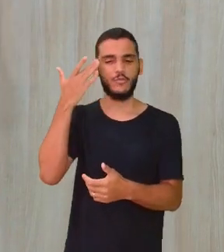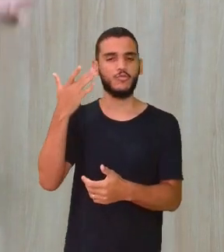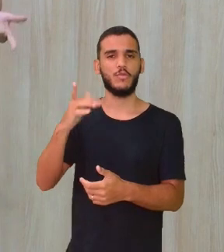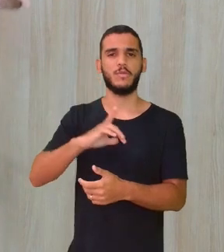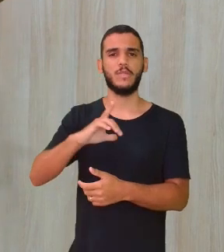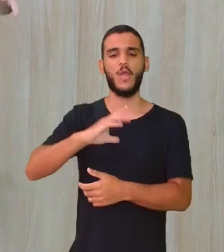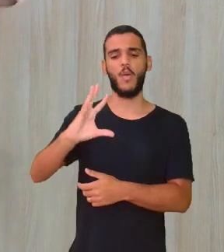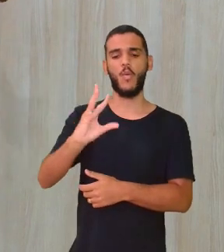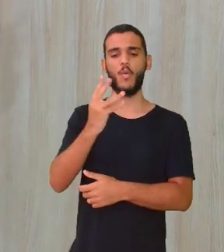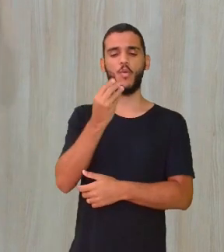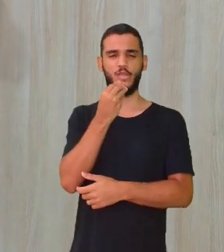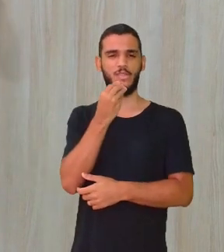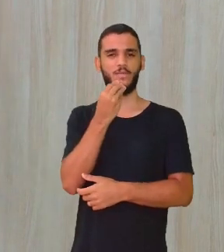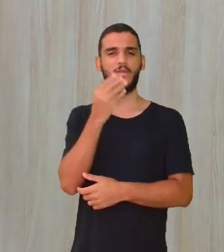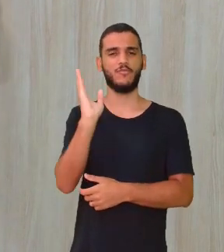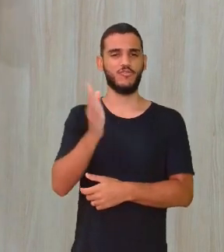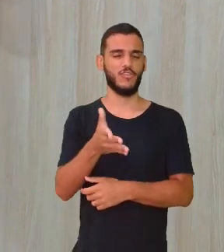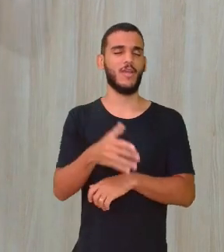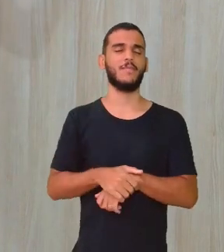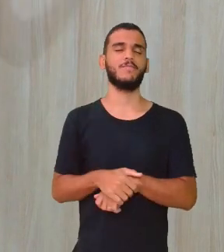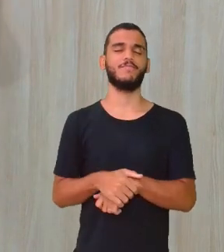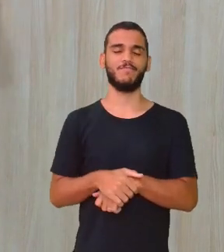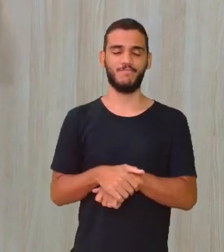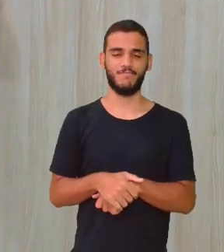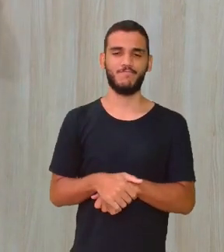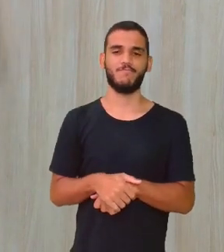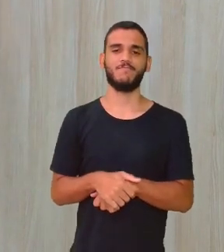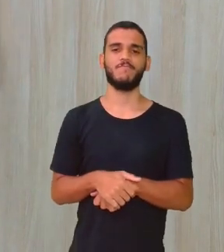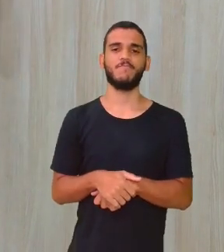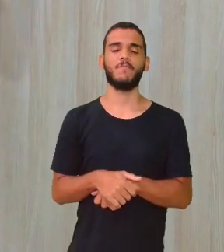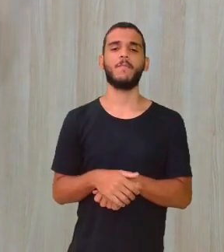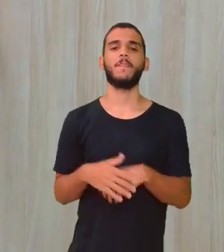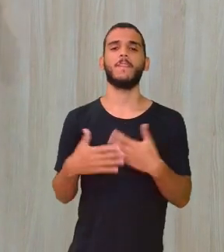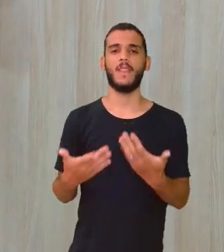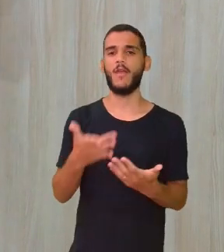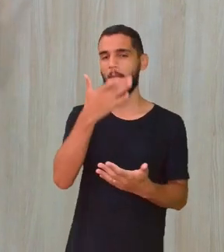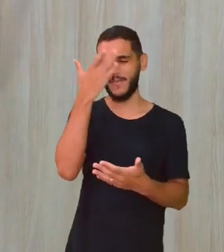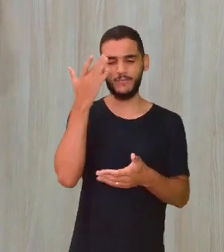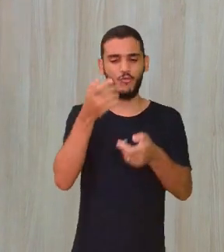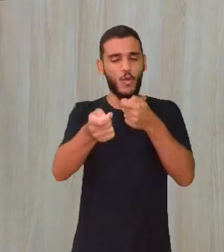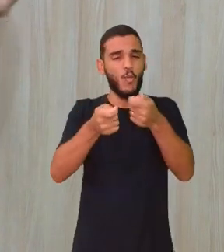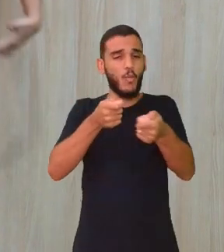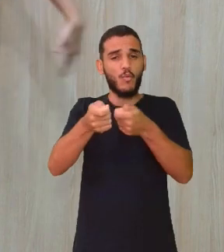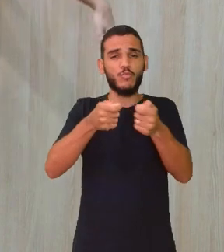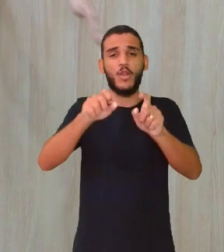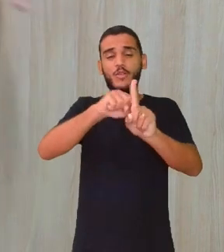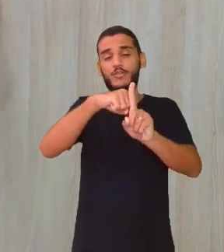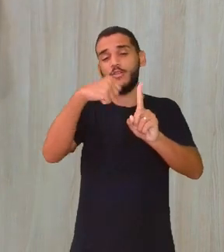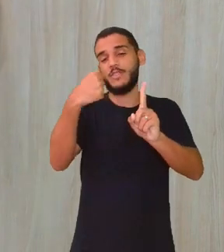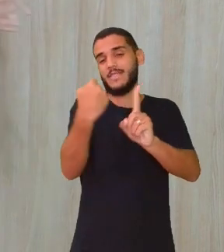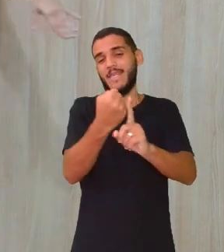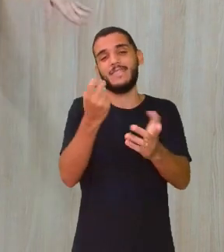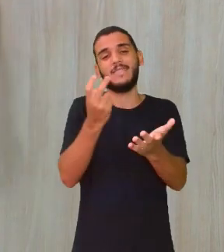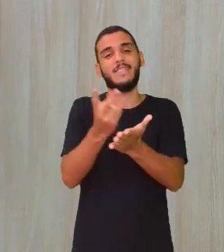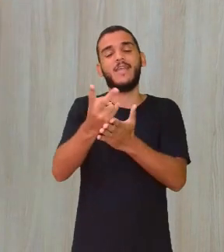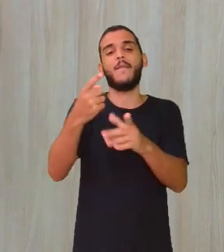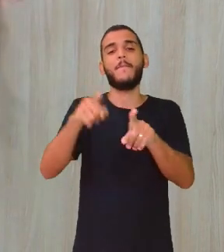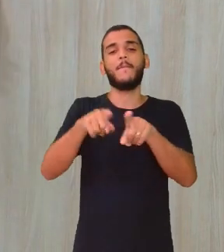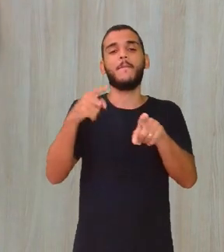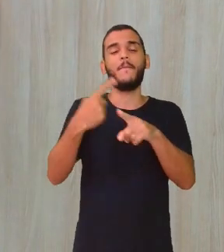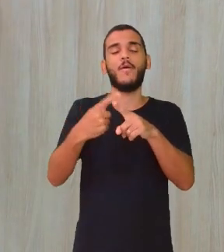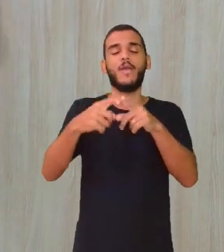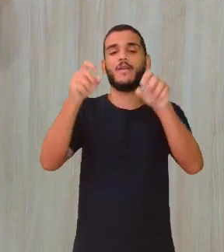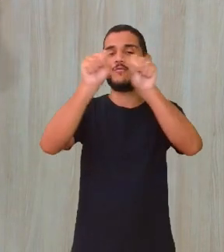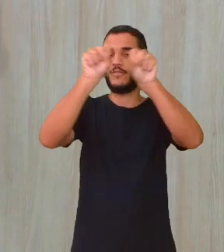espaços de poder, você continua tendo poder nas mãos das mesmas pessoas, e as mesmas pessoas, os mesmos corpos,